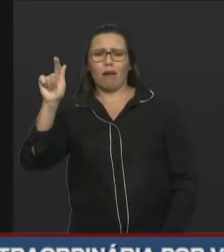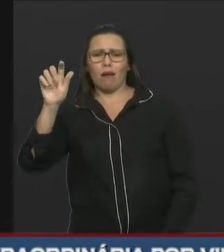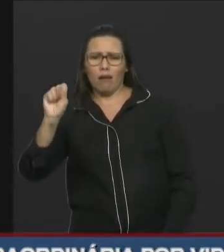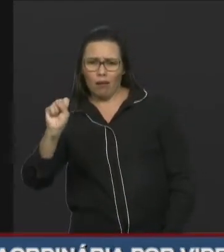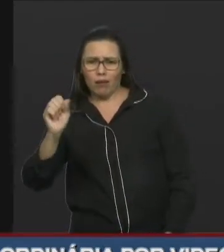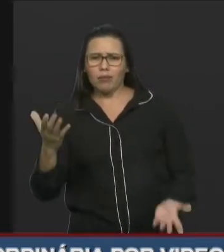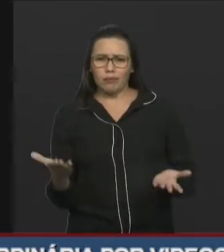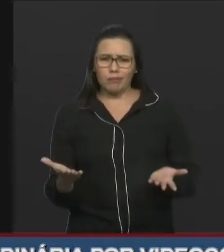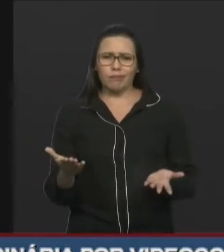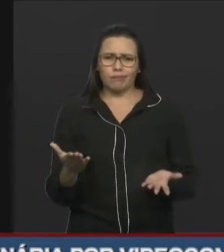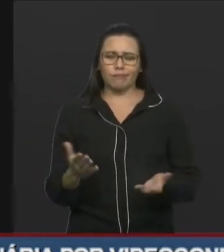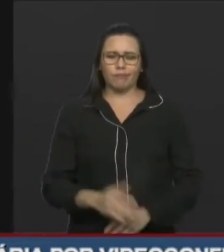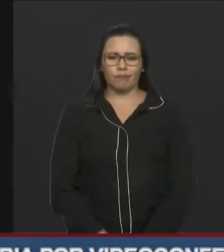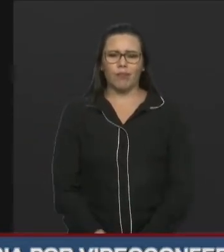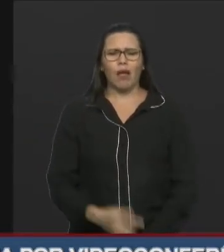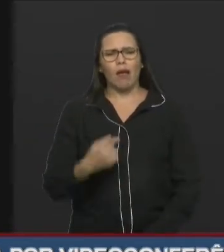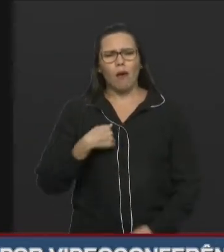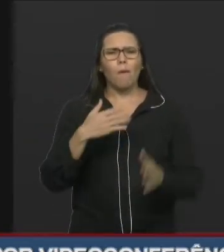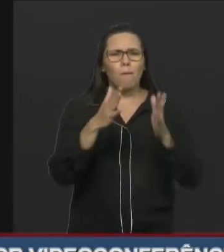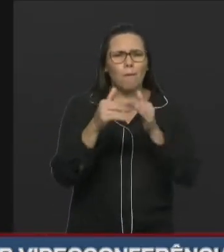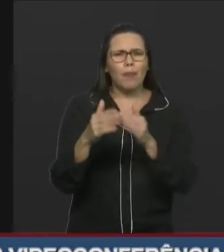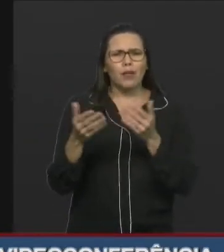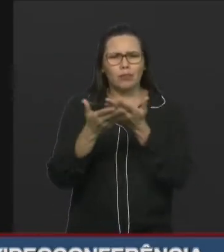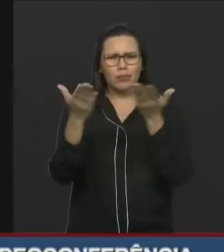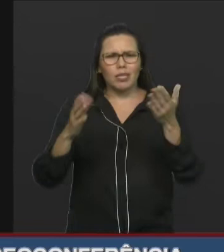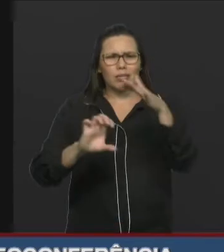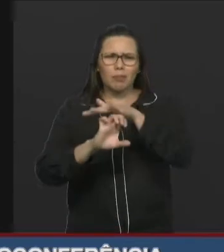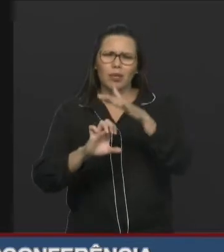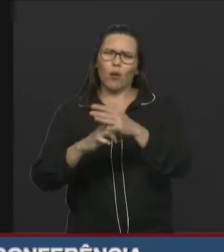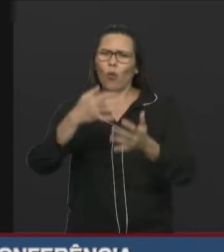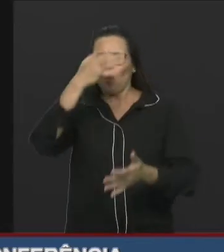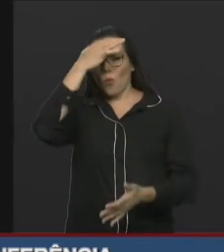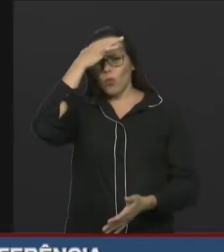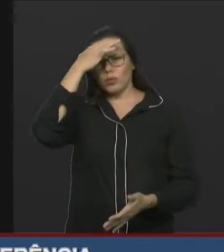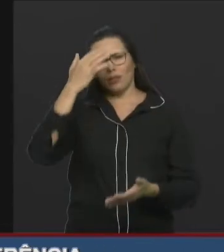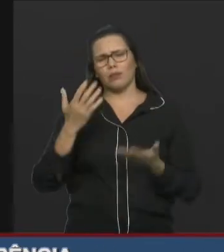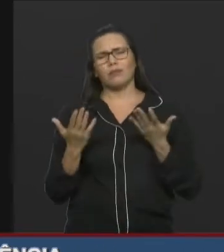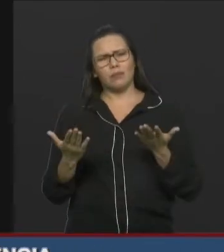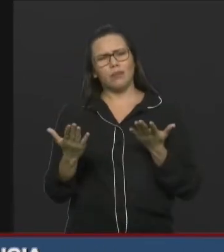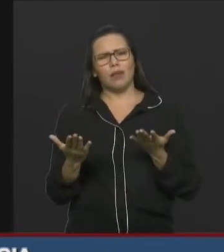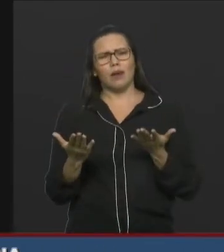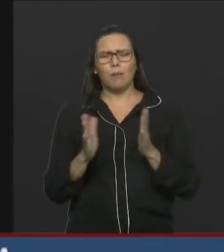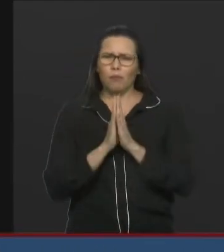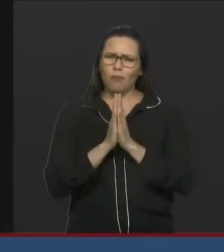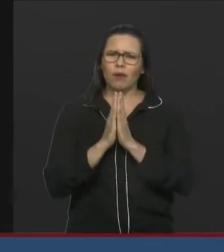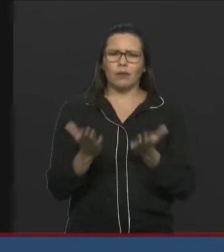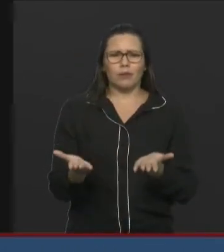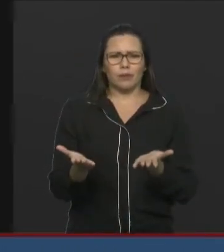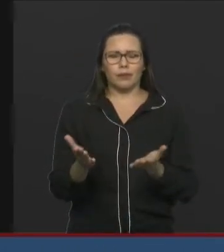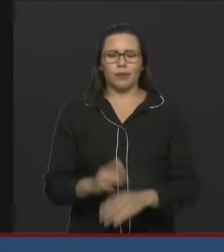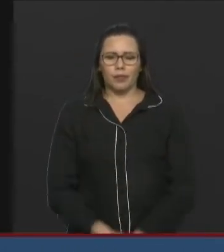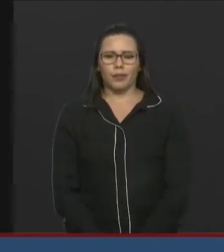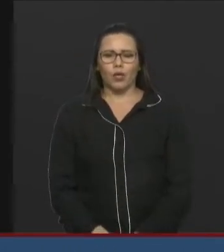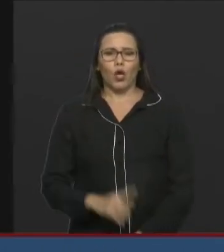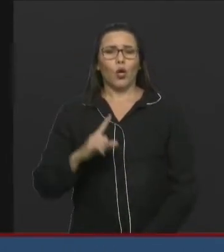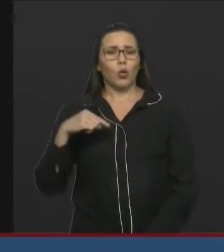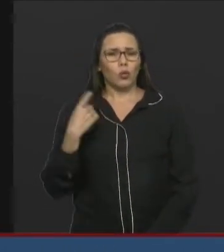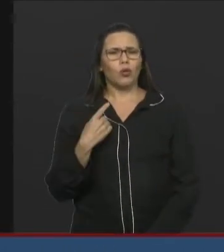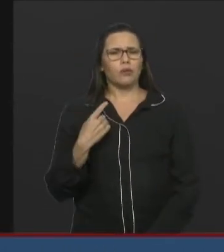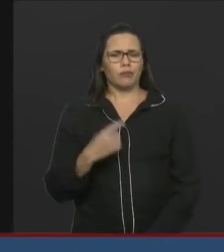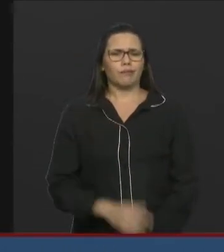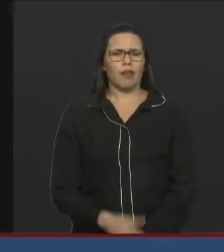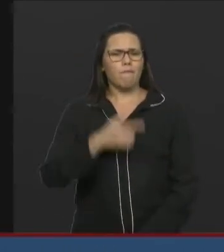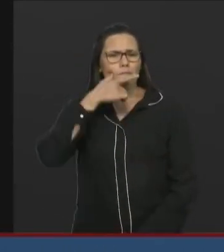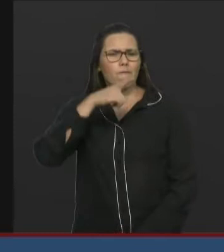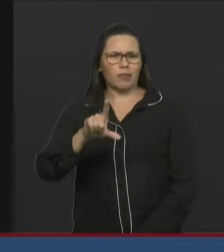é consciência. Nós estamos no meio de uma crise e só vamos vencê-la se a população conseguir passar por isso, com o mínimo